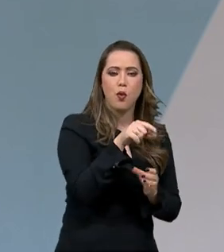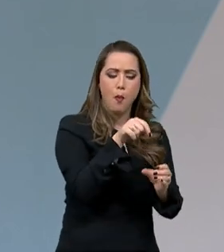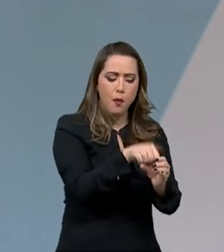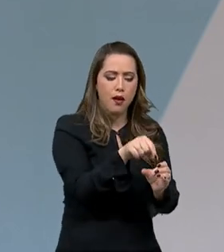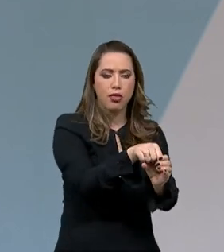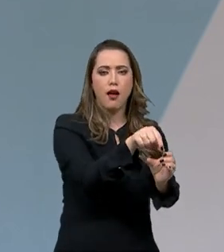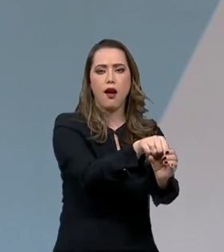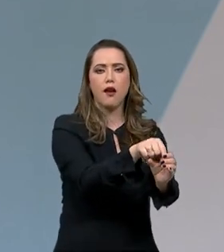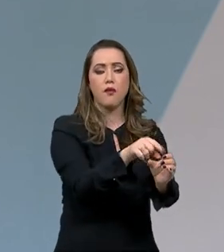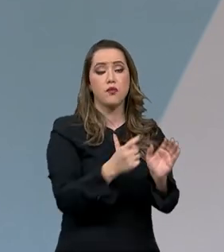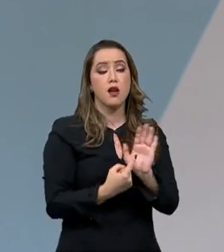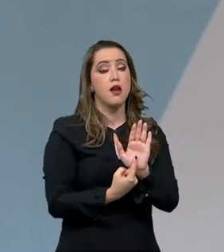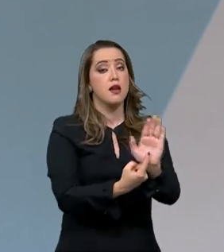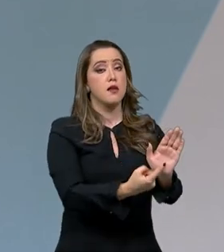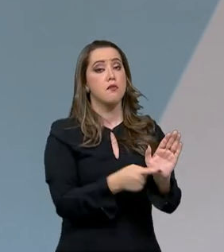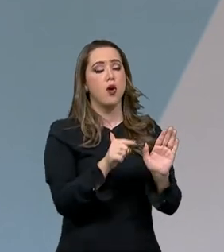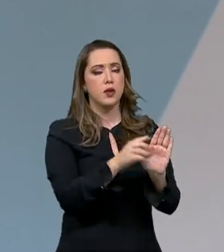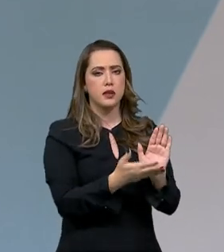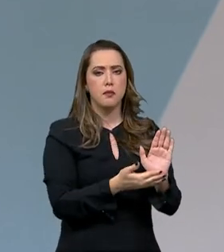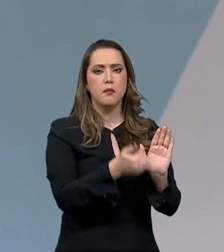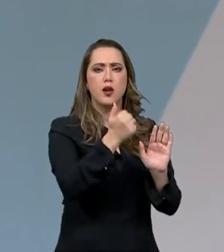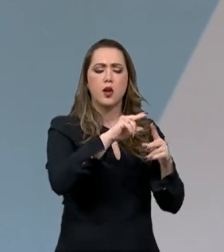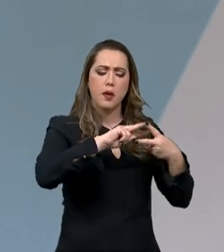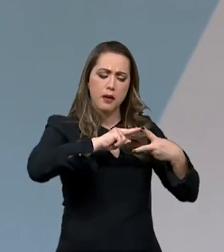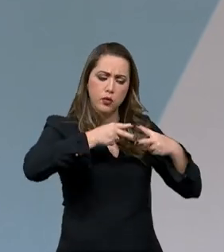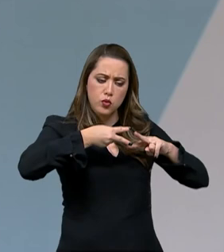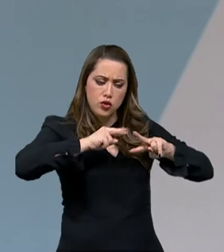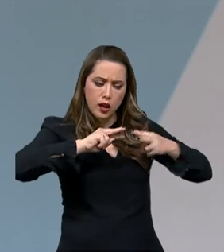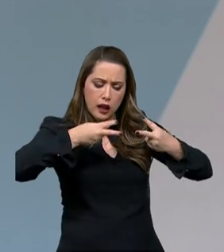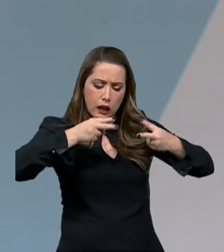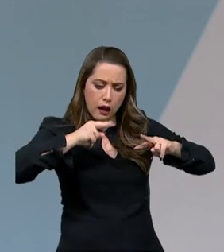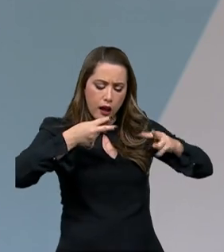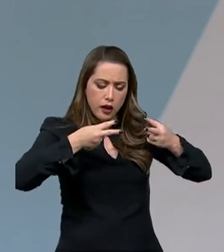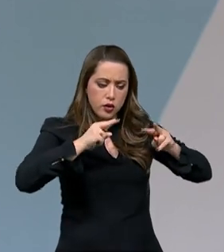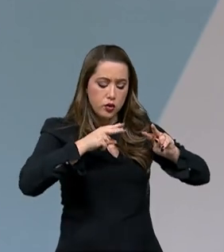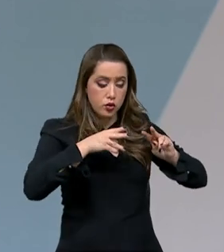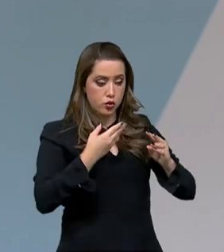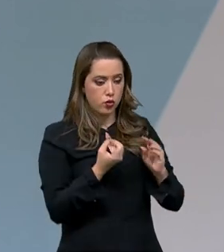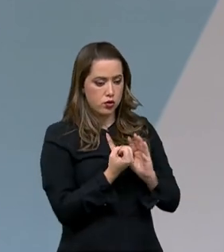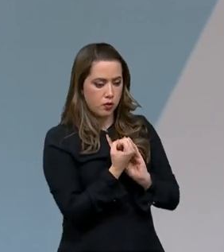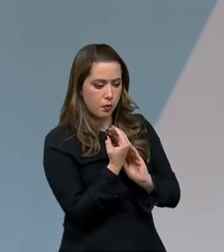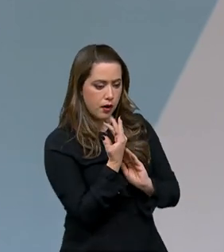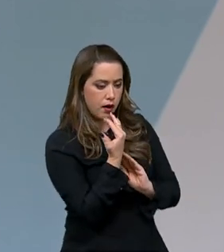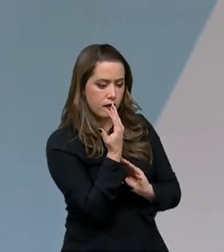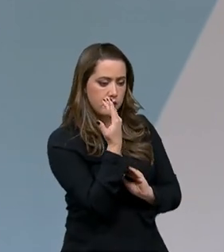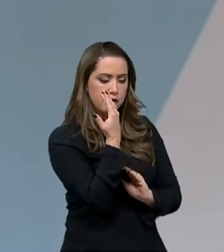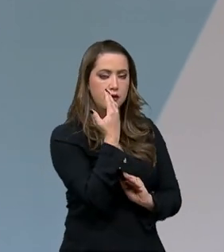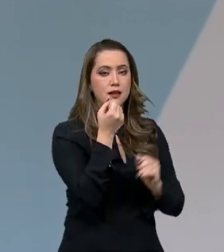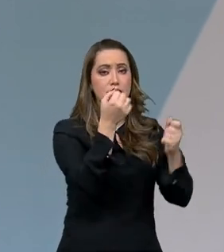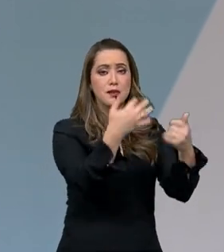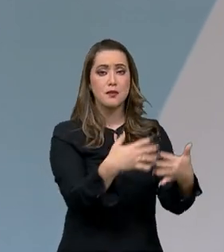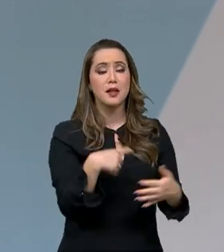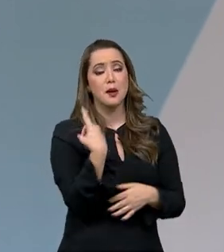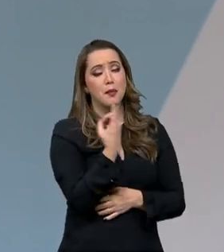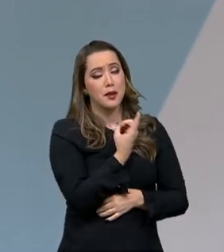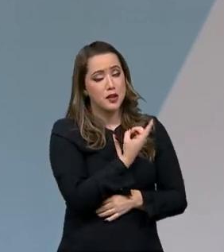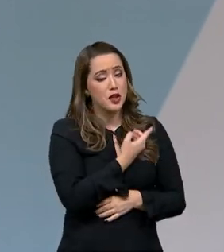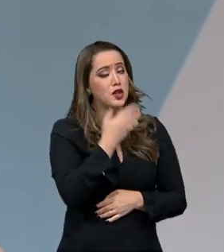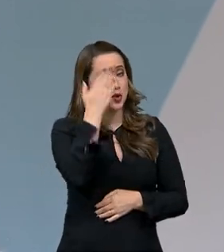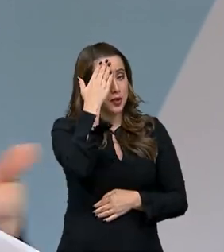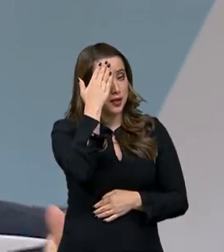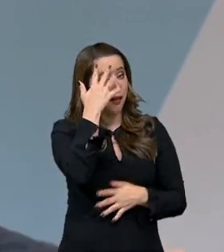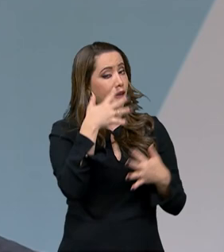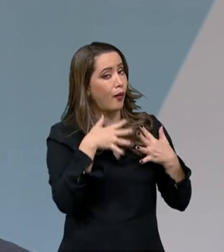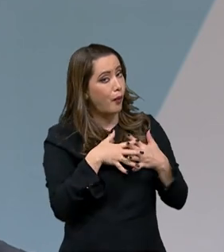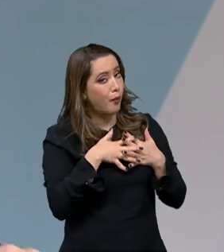da Embrapa no melhoramento genético de plantas, né? Eu queria que o explicasse um pouquinho como que é isso aí, em poucas palavras, eu sei que é complexo, mas